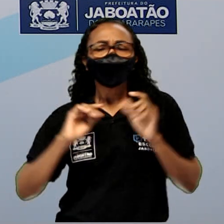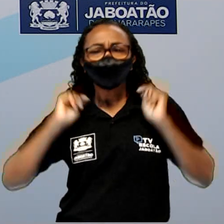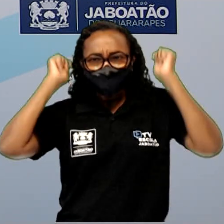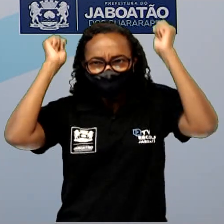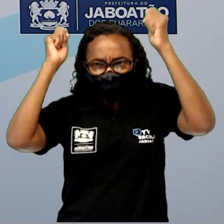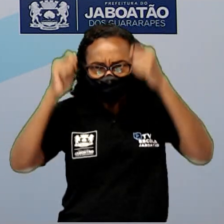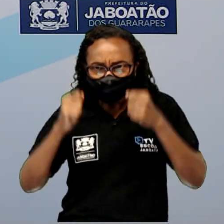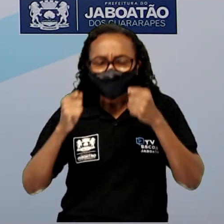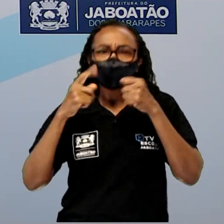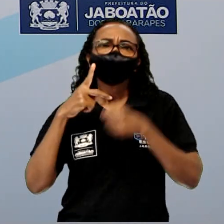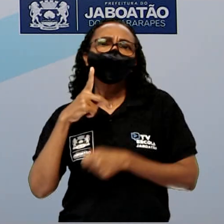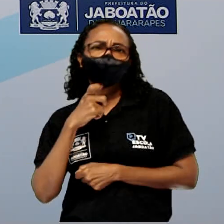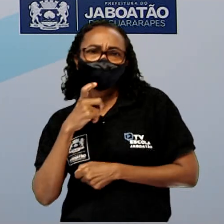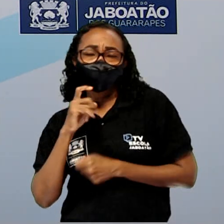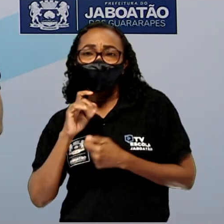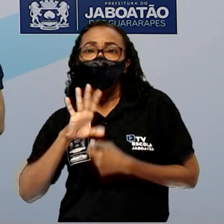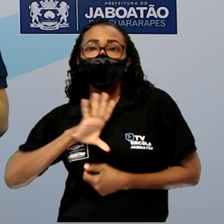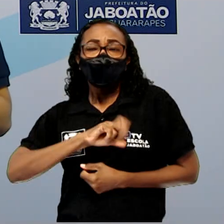cuidado pela avó.